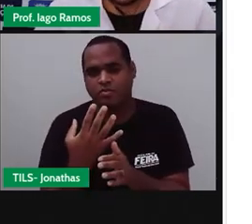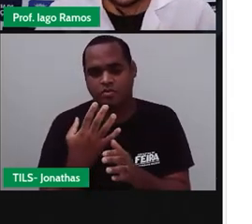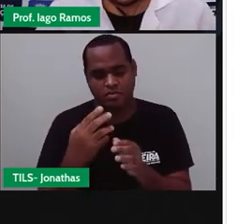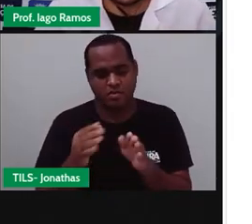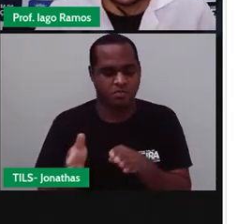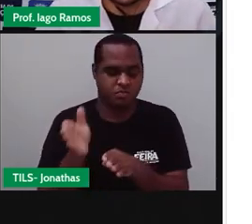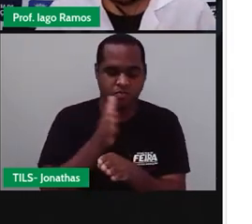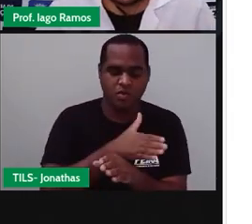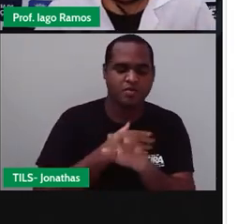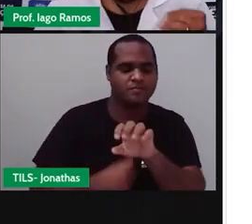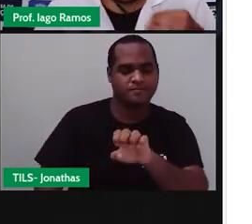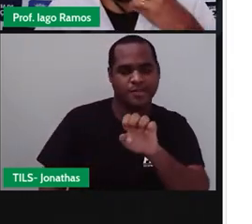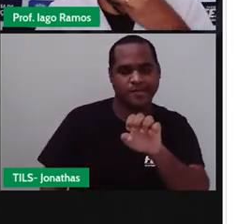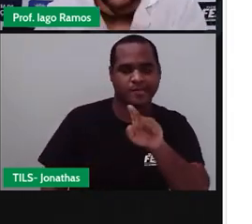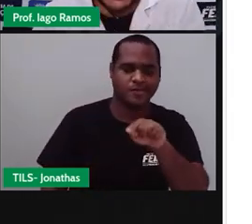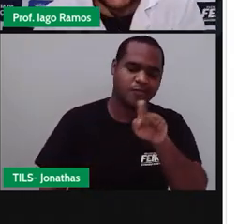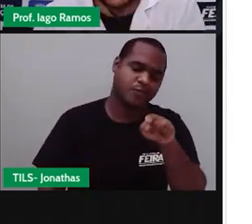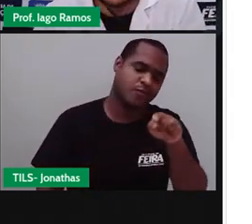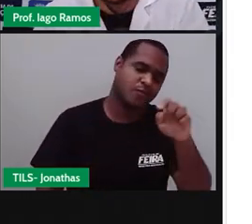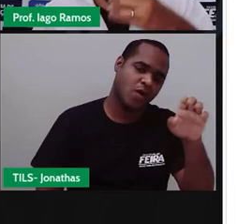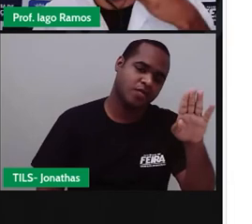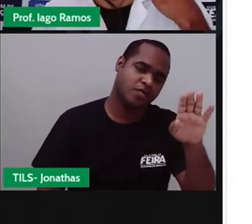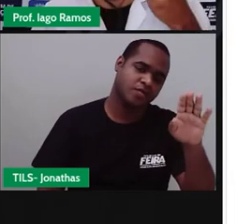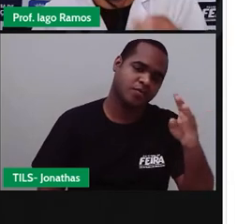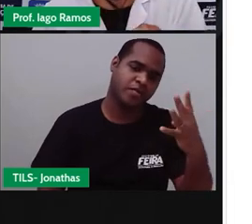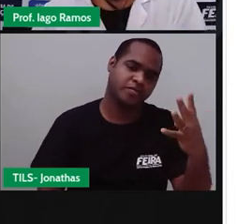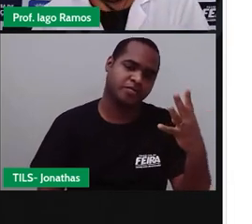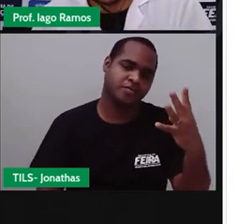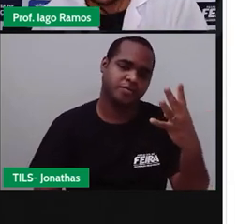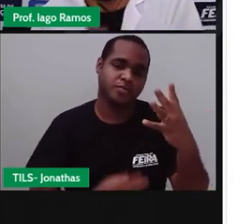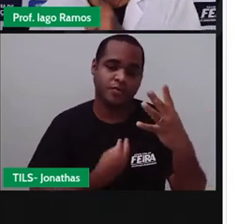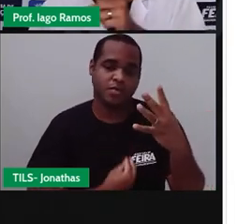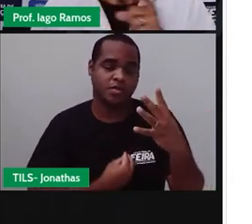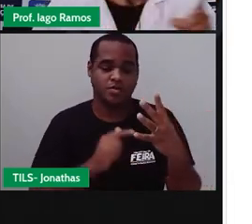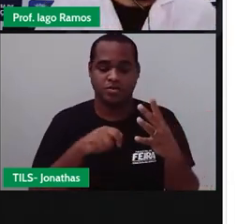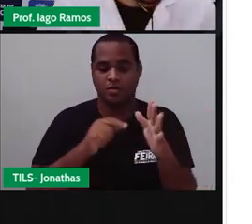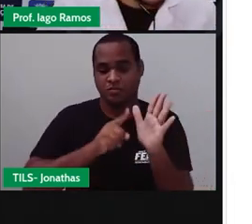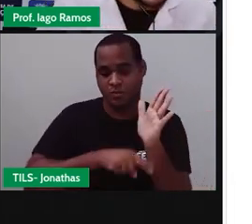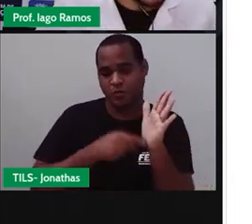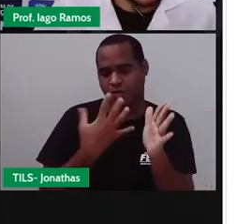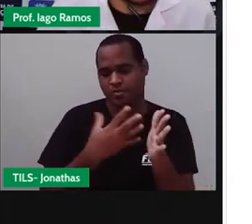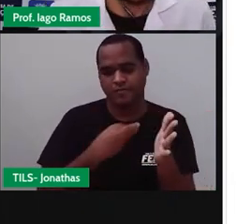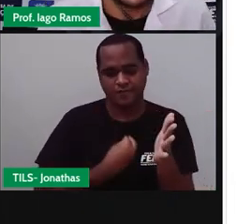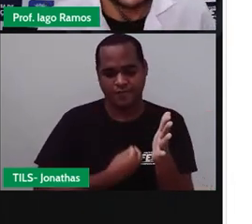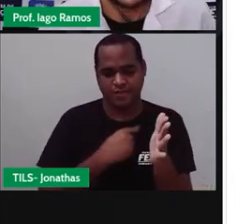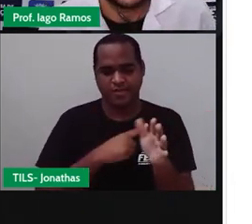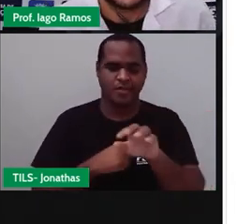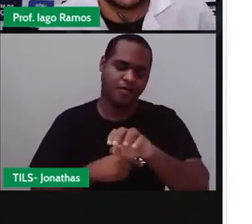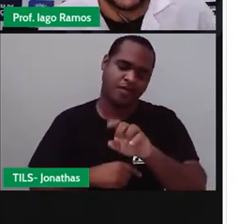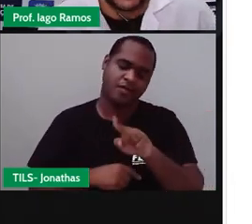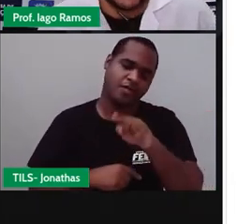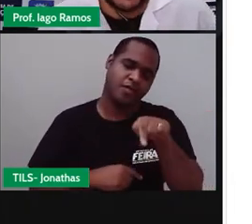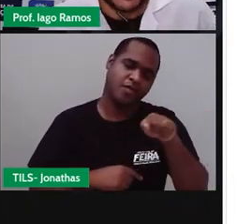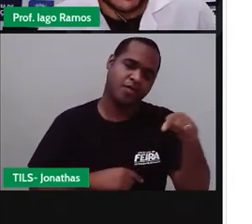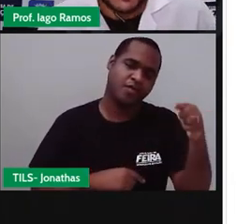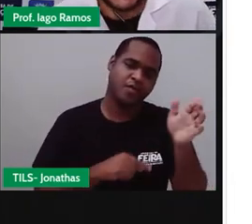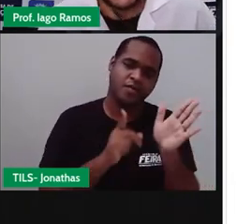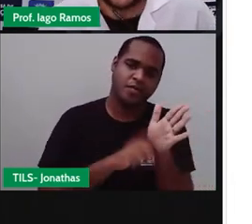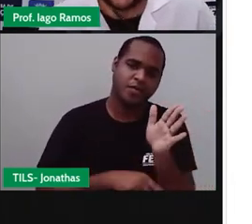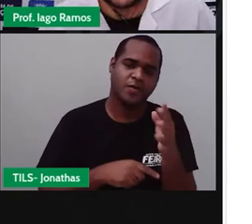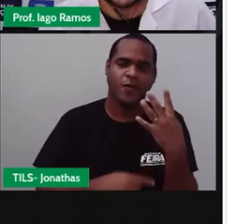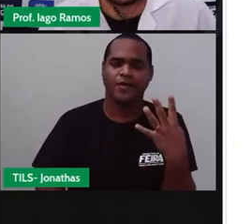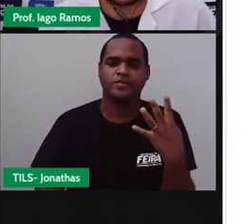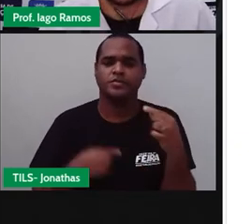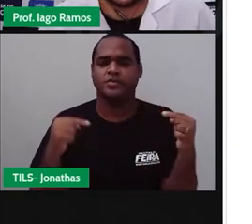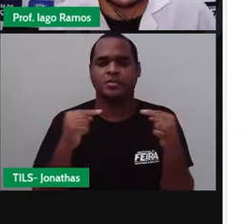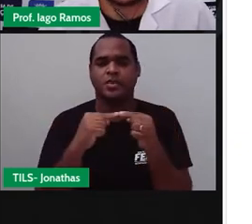esquerda porque você está somando menos 4, menos 4 é negativo, a esquerda é o sentido negativo. Então, pegando aqui,